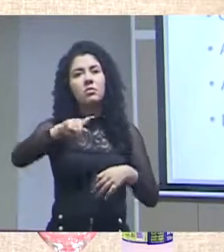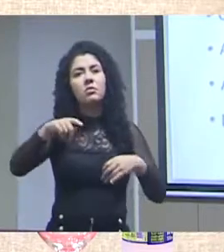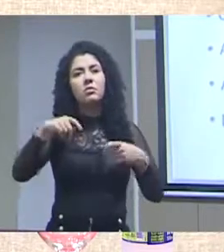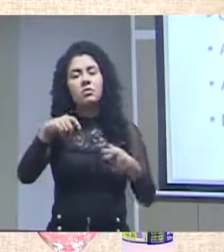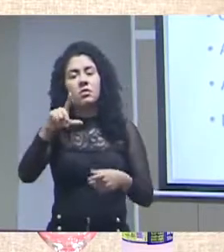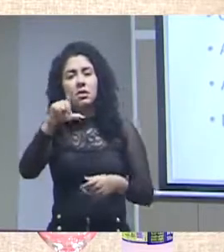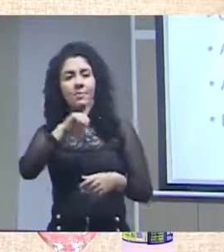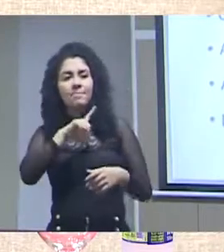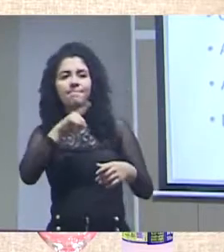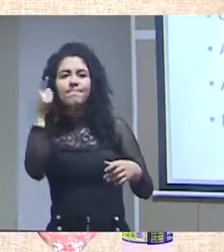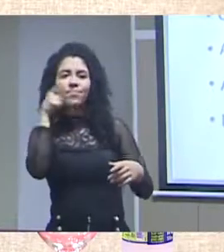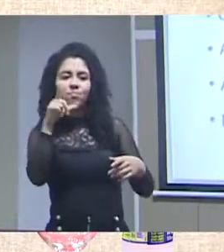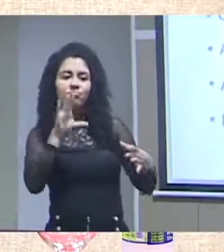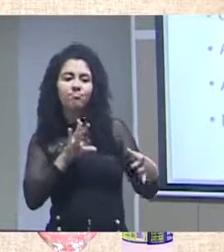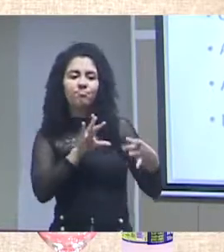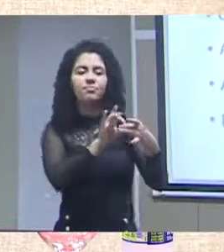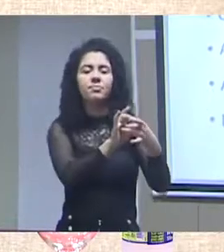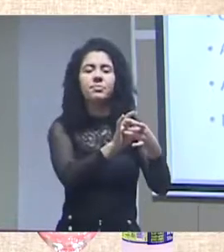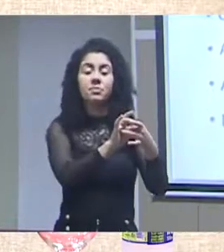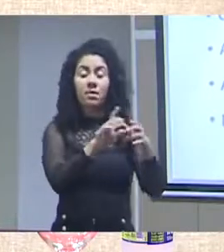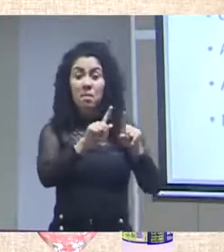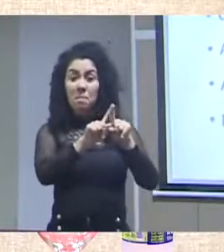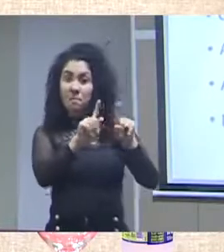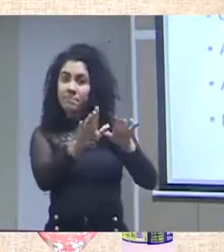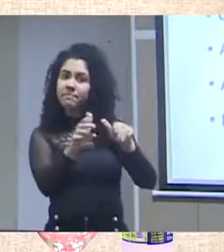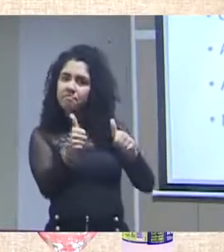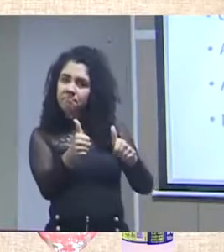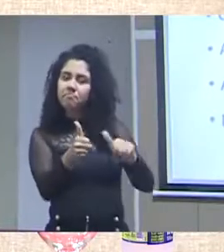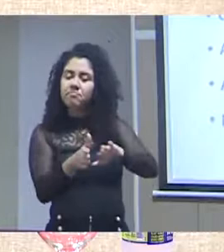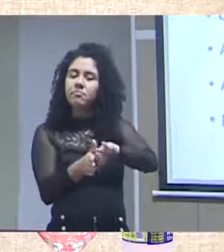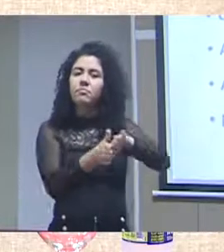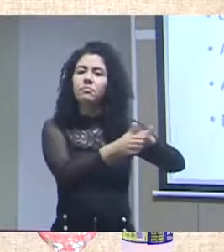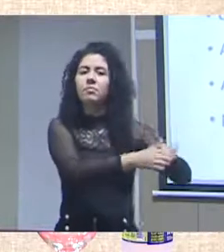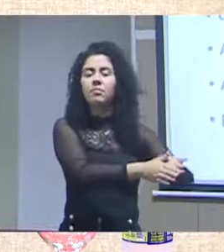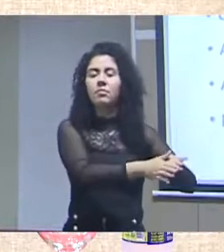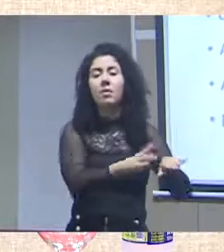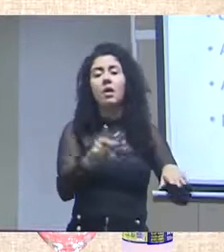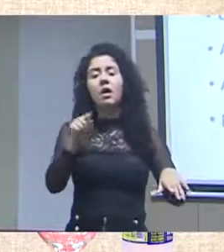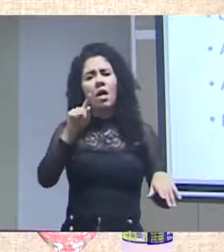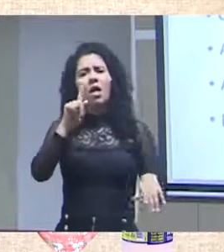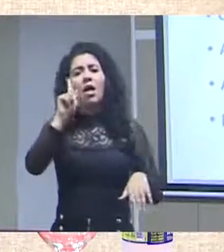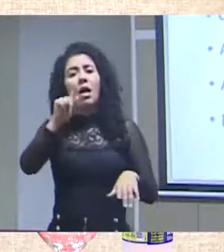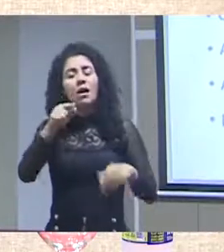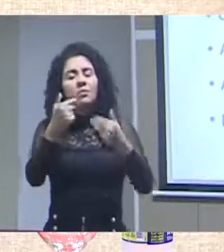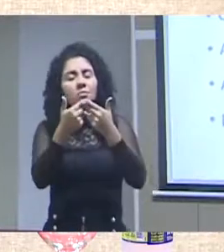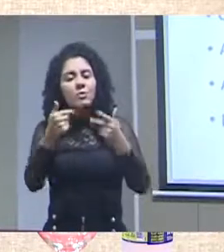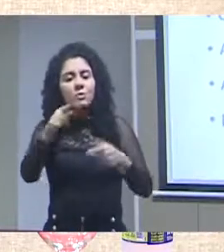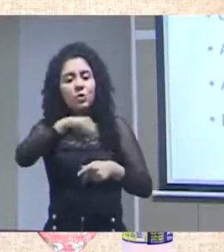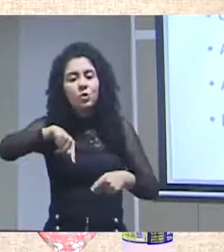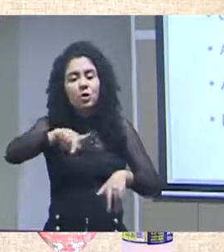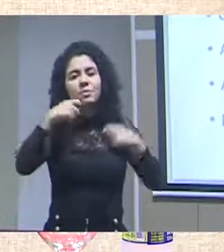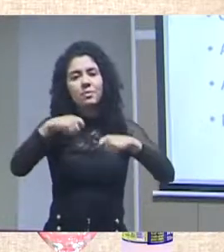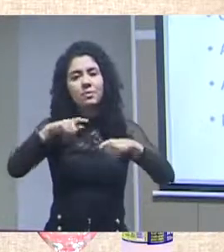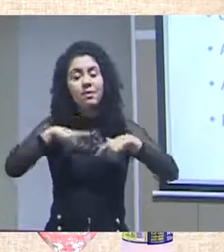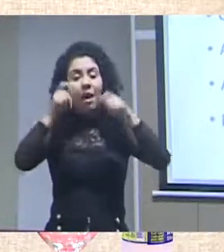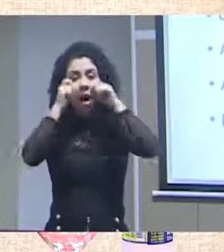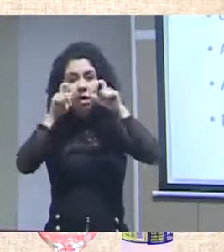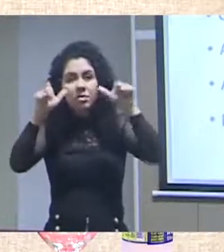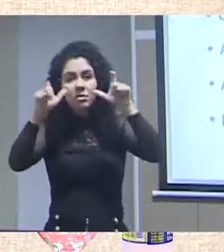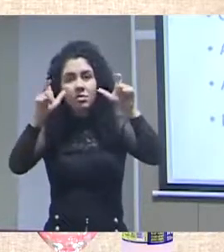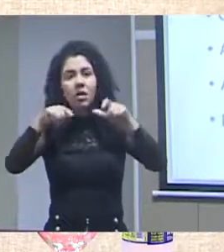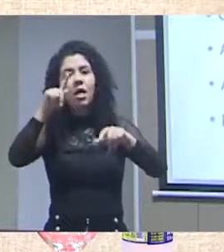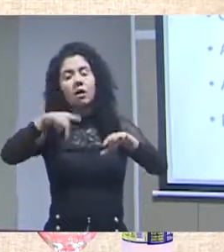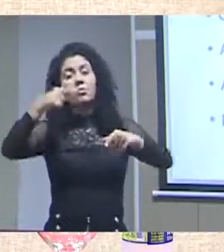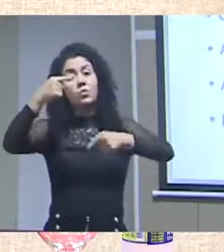outro lado, isso é uma coisa que a gente precisa ter muita atenção e é uma discussão que está se fazendo principalmente